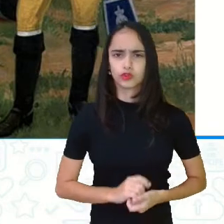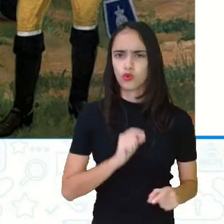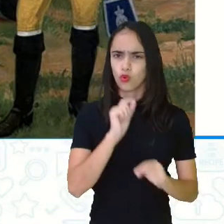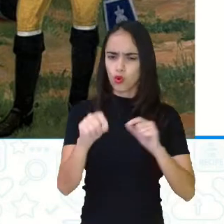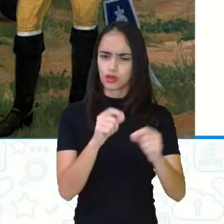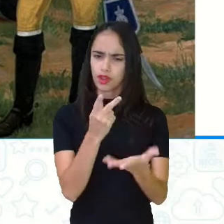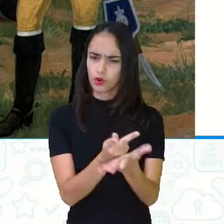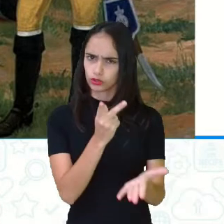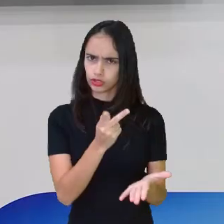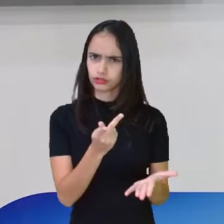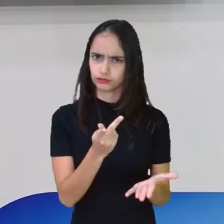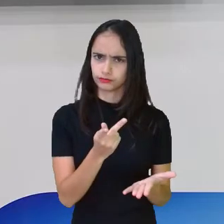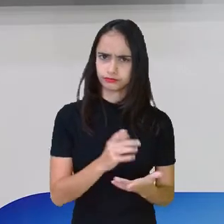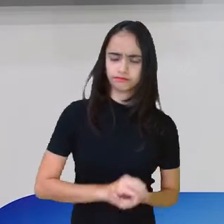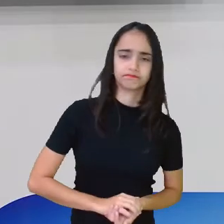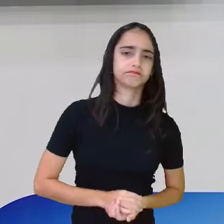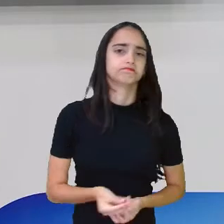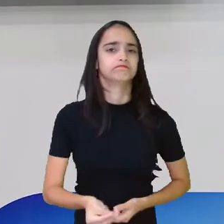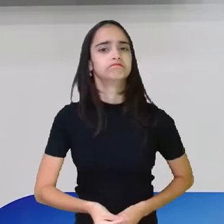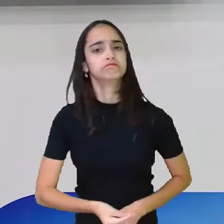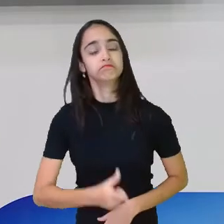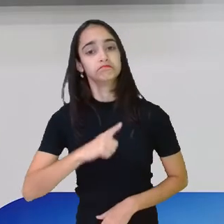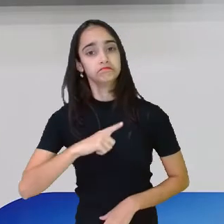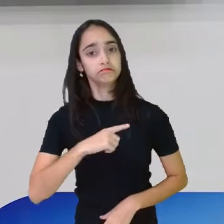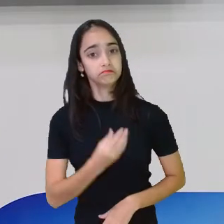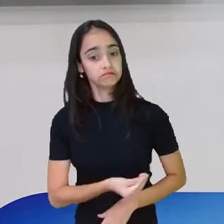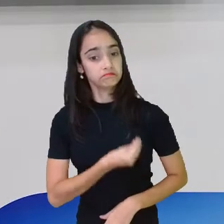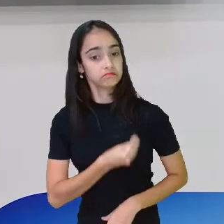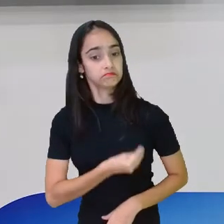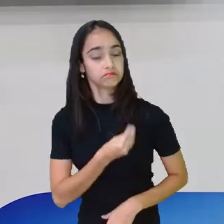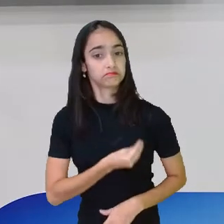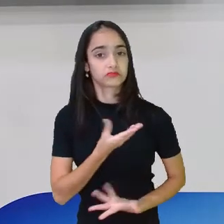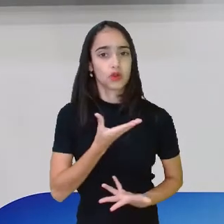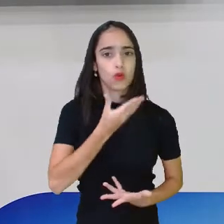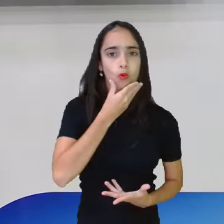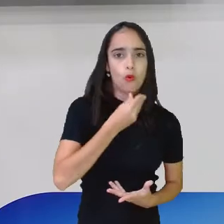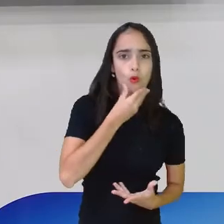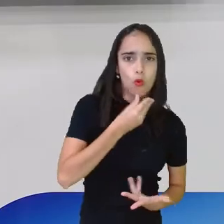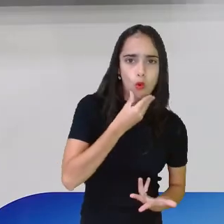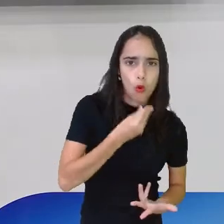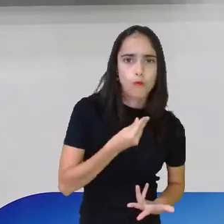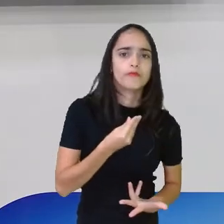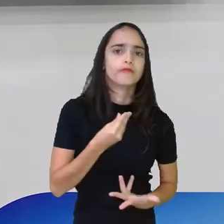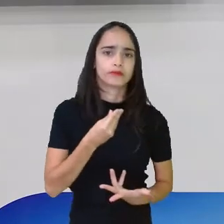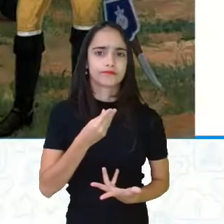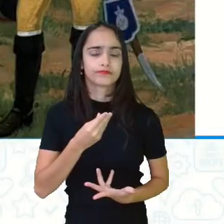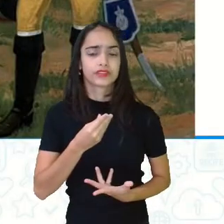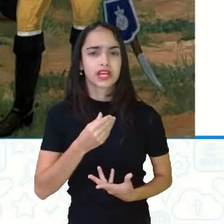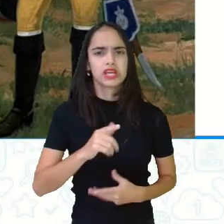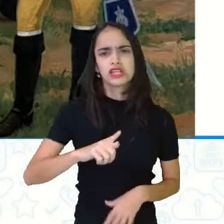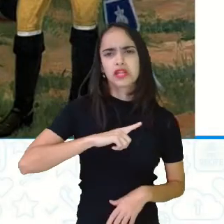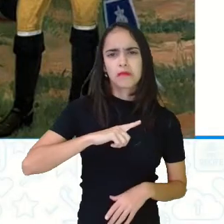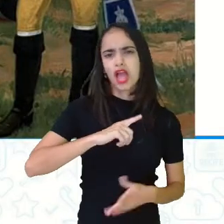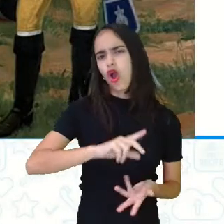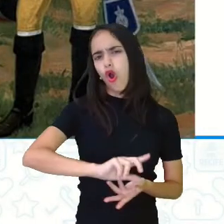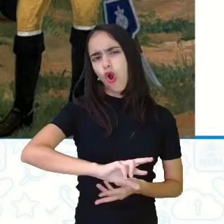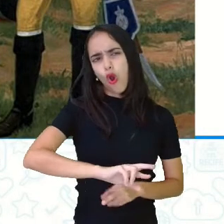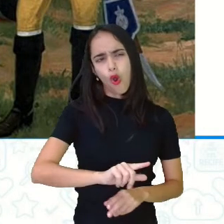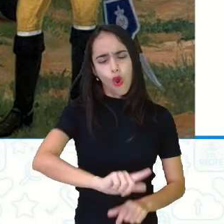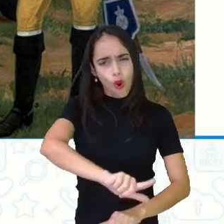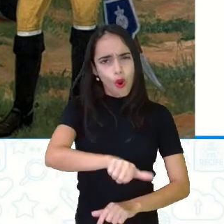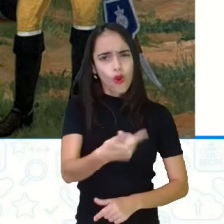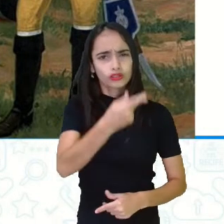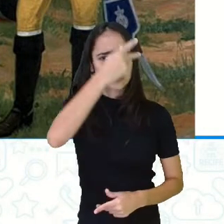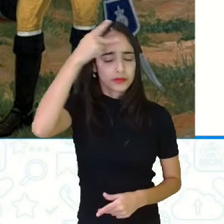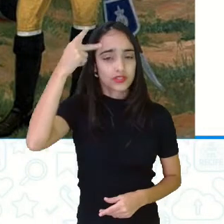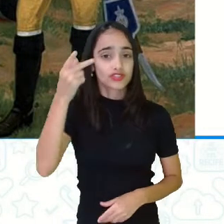aconteceu? Lá vivia esse senhor aí, que é Tiradentes, e outros revolucionários que tentaram modificar a realidade,